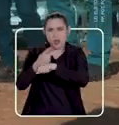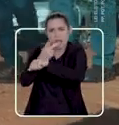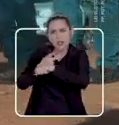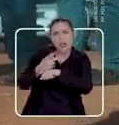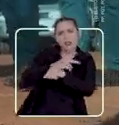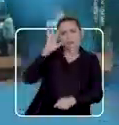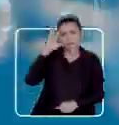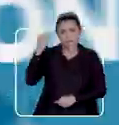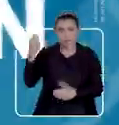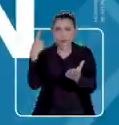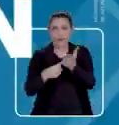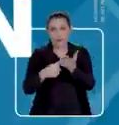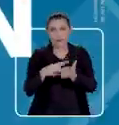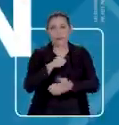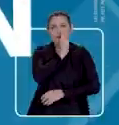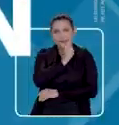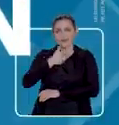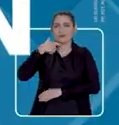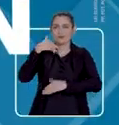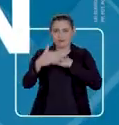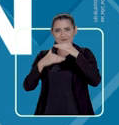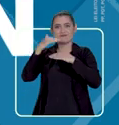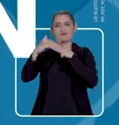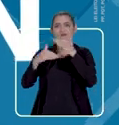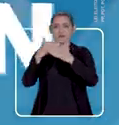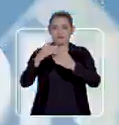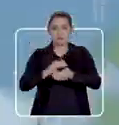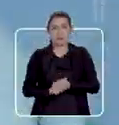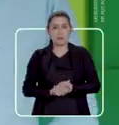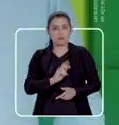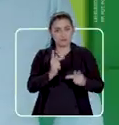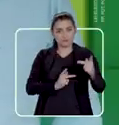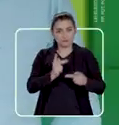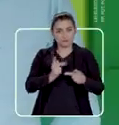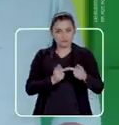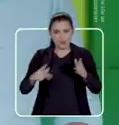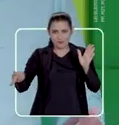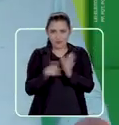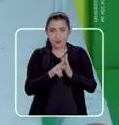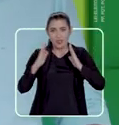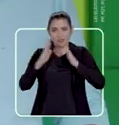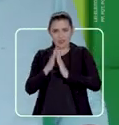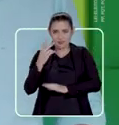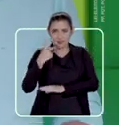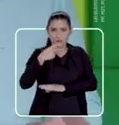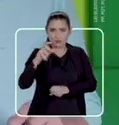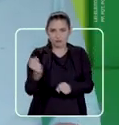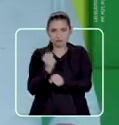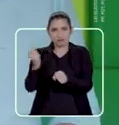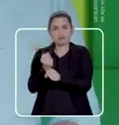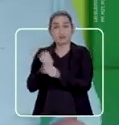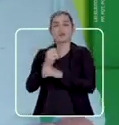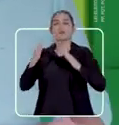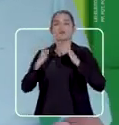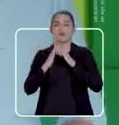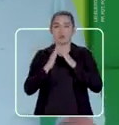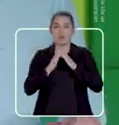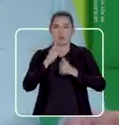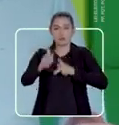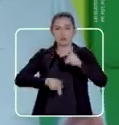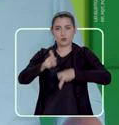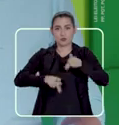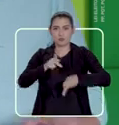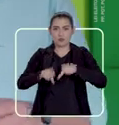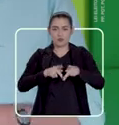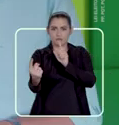as soluções. Compromissos de Gladson para avançar. Programa A Casa é Sua. Construção de moradias